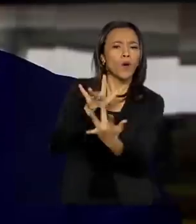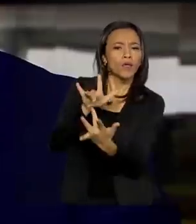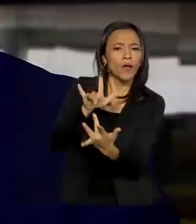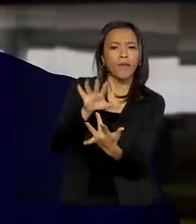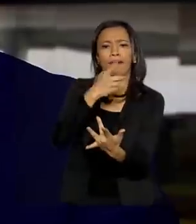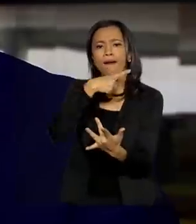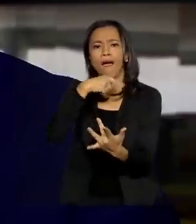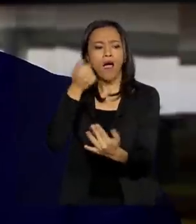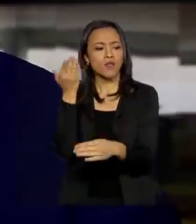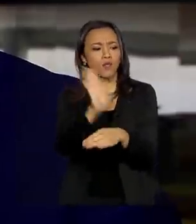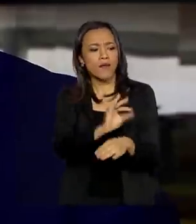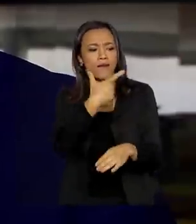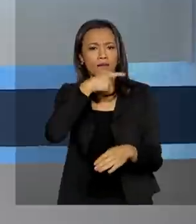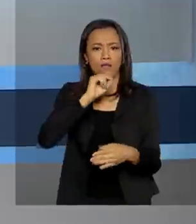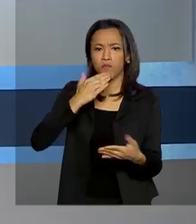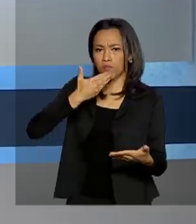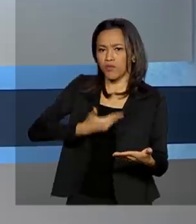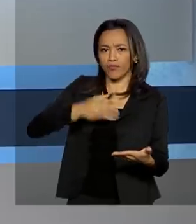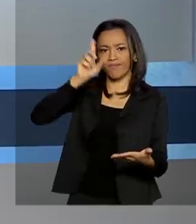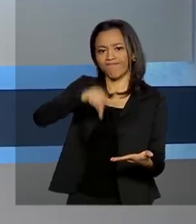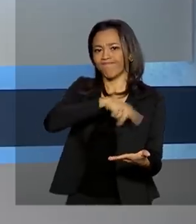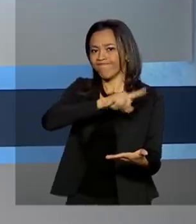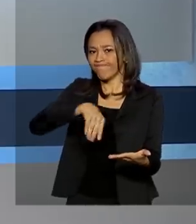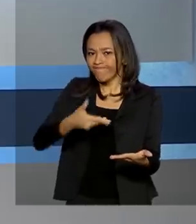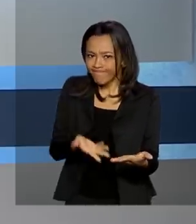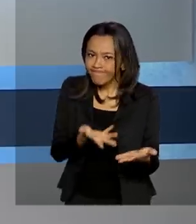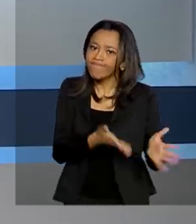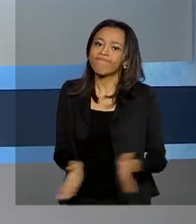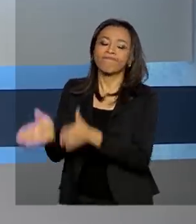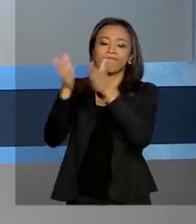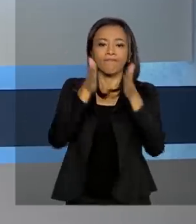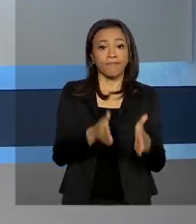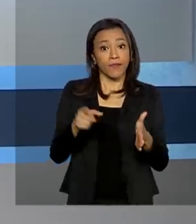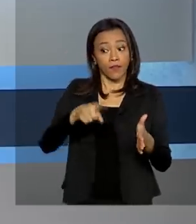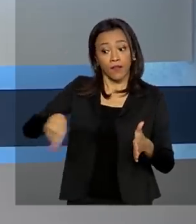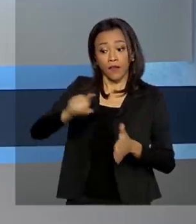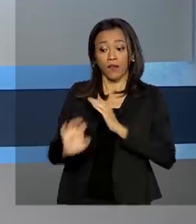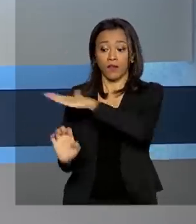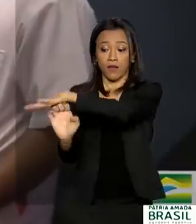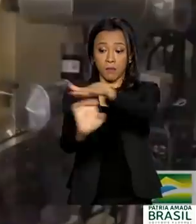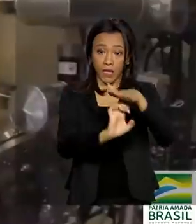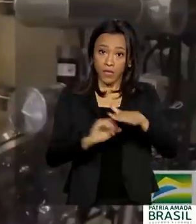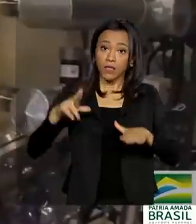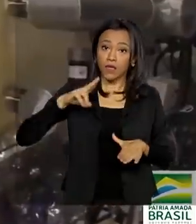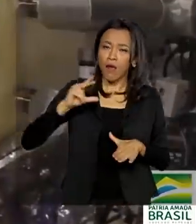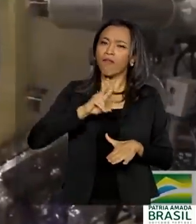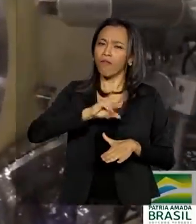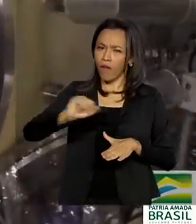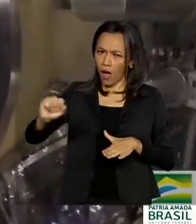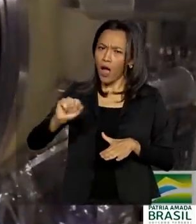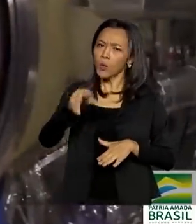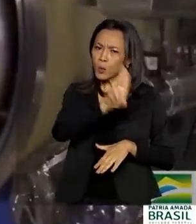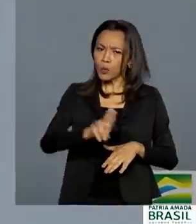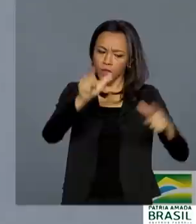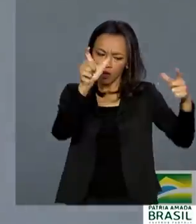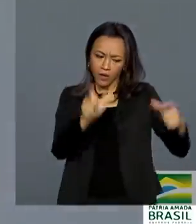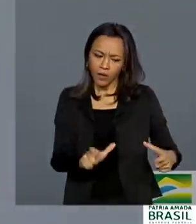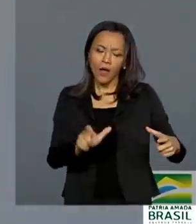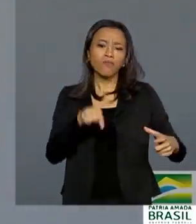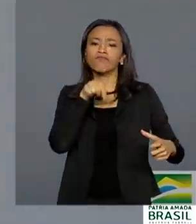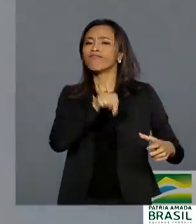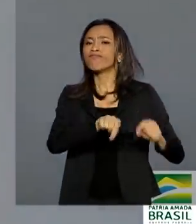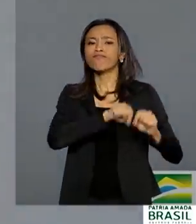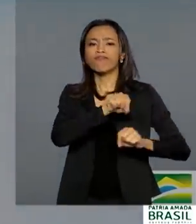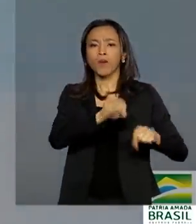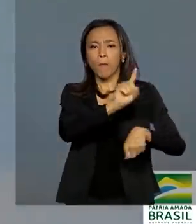quem teve o pedido negado. E veja também, empresas privadas vão poder fazer o lançamento de satélites a